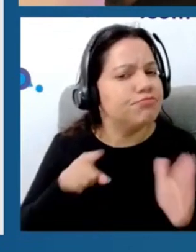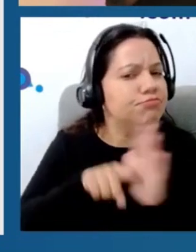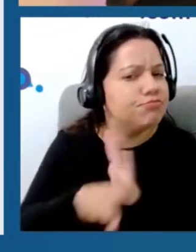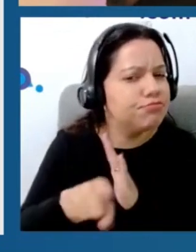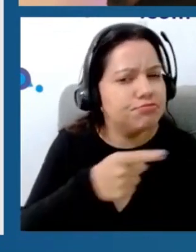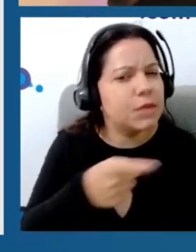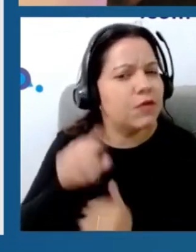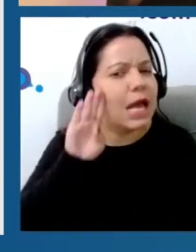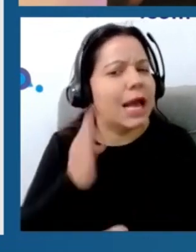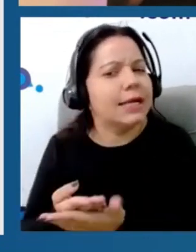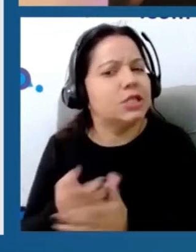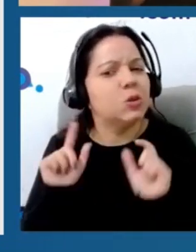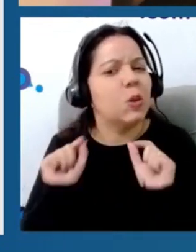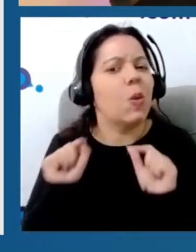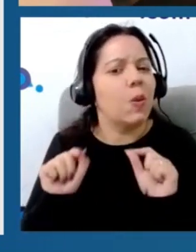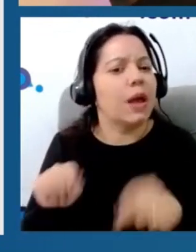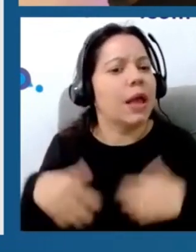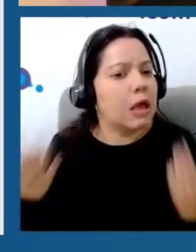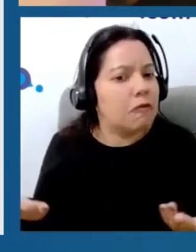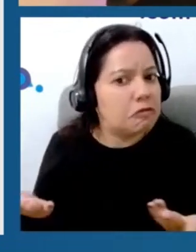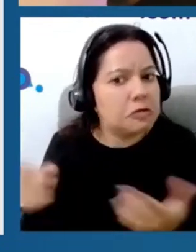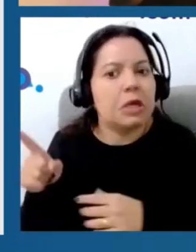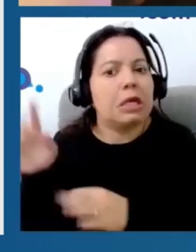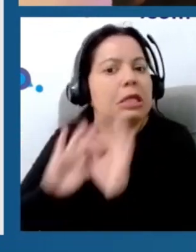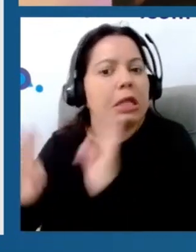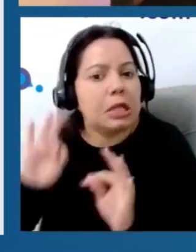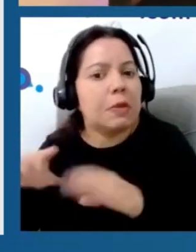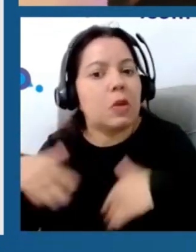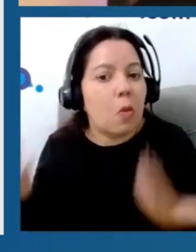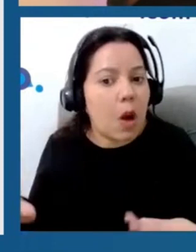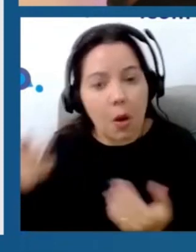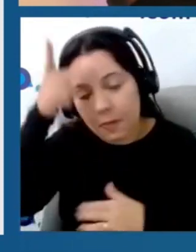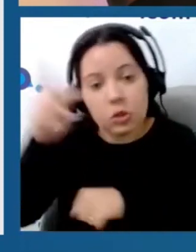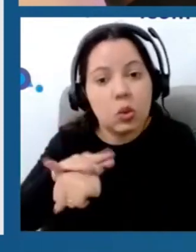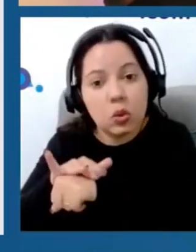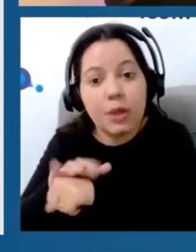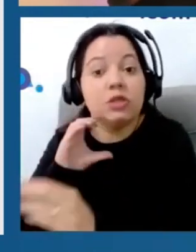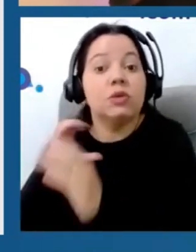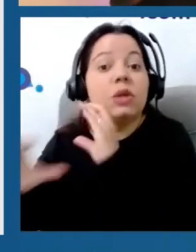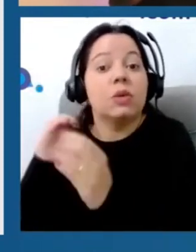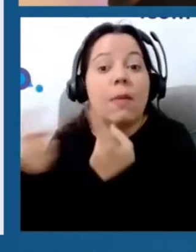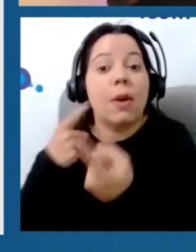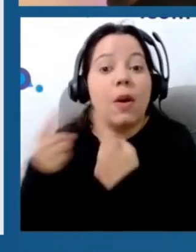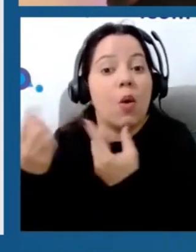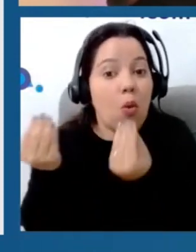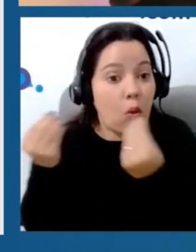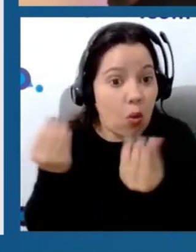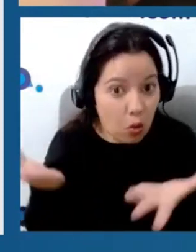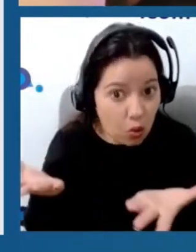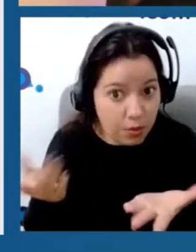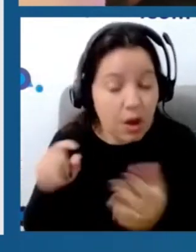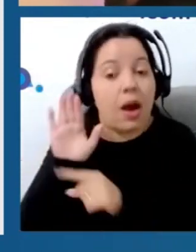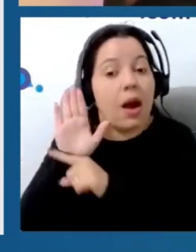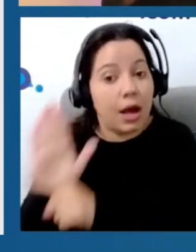Em que você acredita? Qual o seu tipo de abordagem? Como você se comunica com o seu paciente na prática clínica? Pode ter certeza que tudo isso vai influenciar